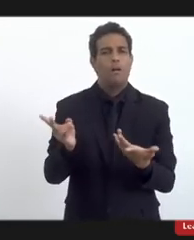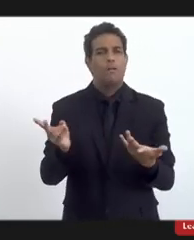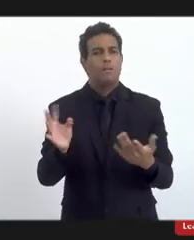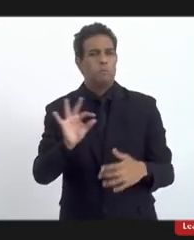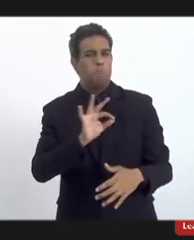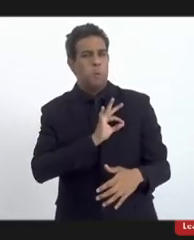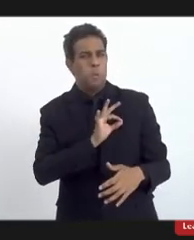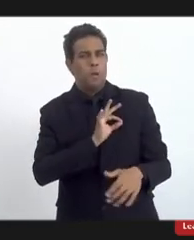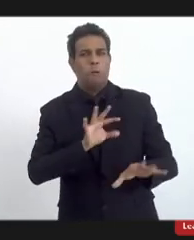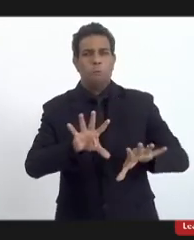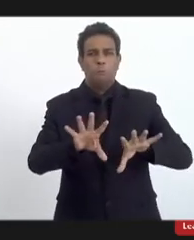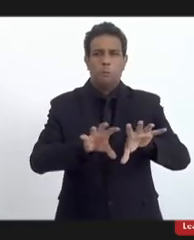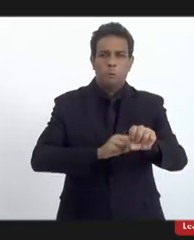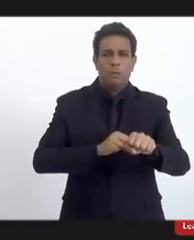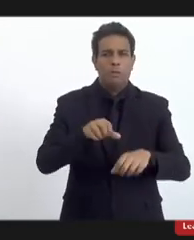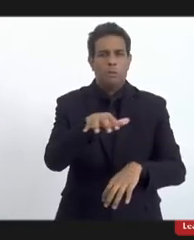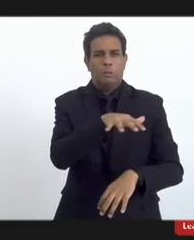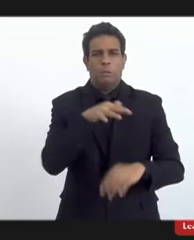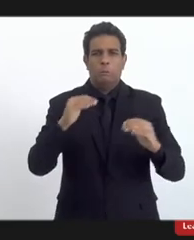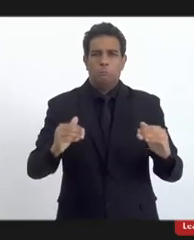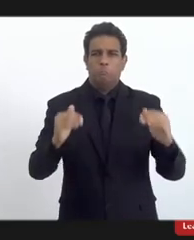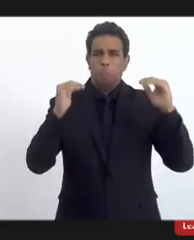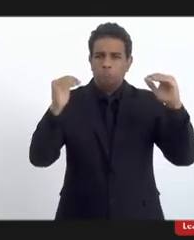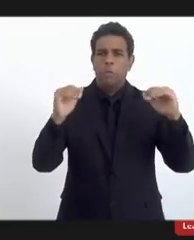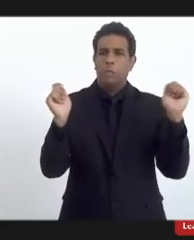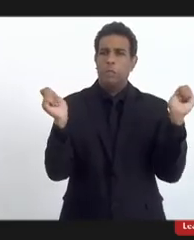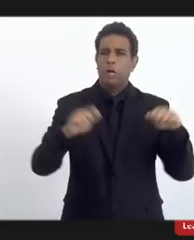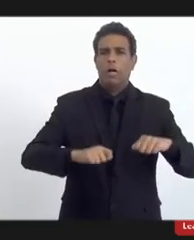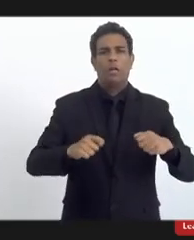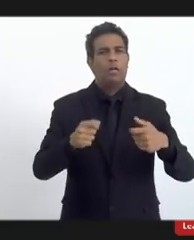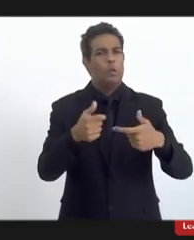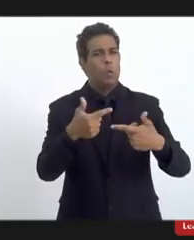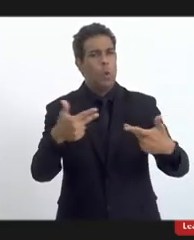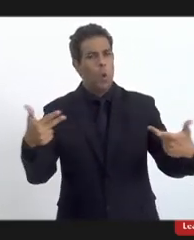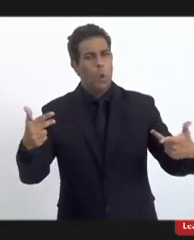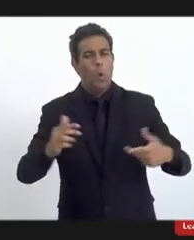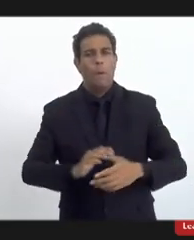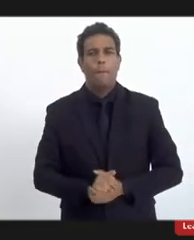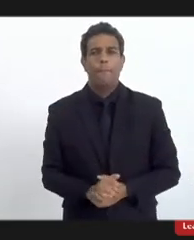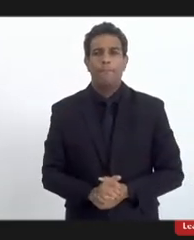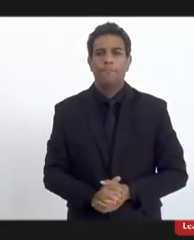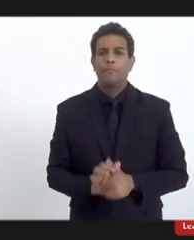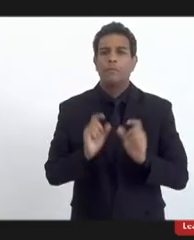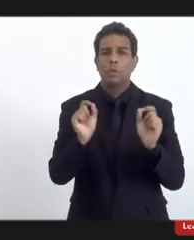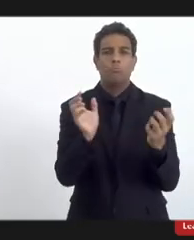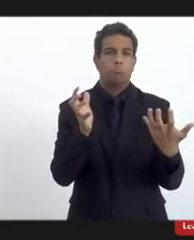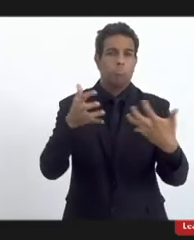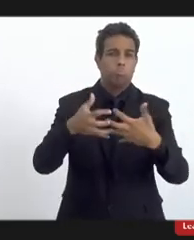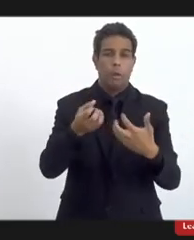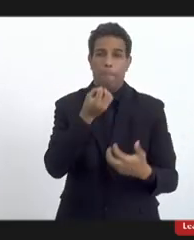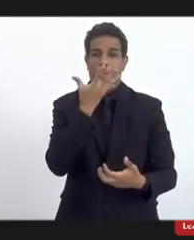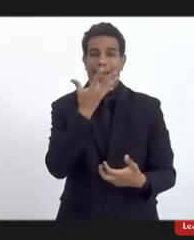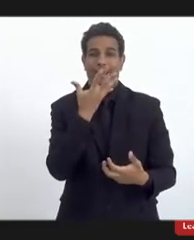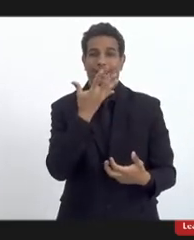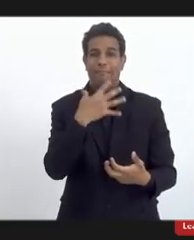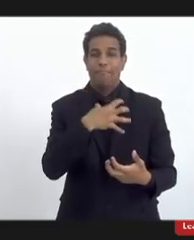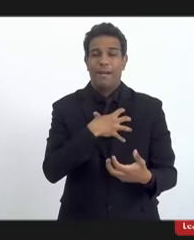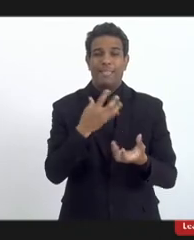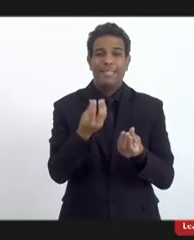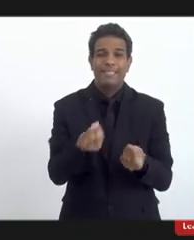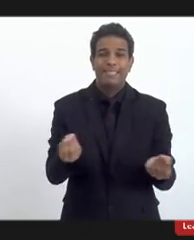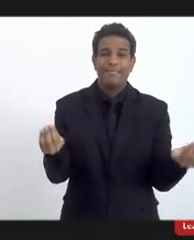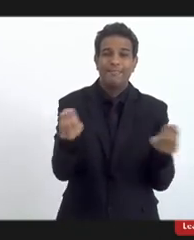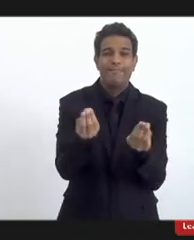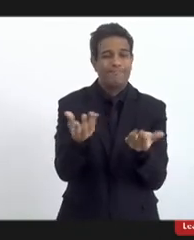policiais, top de linha, sensacionais, são sensacionais, e que funciona bem. O que a gente sente,